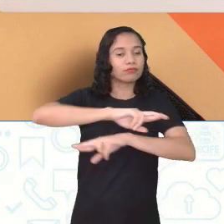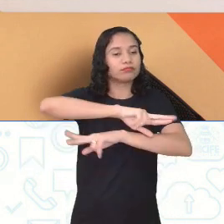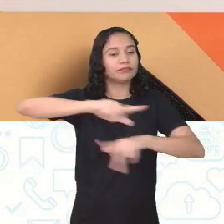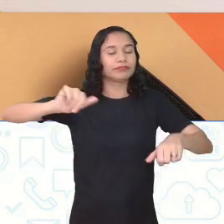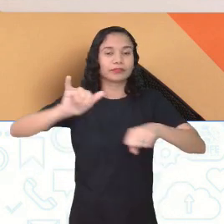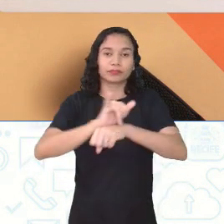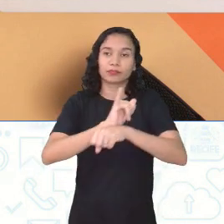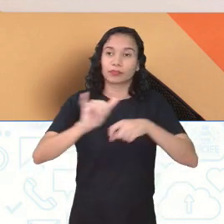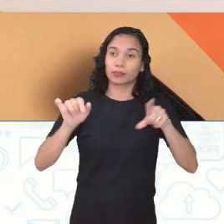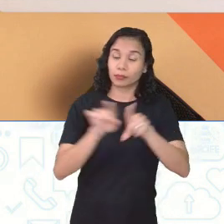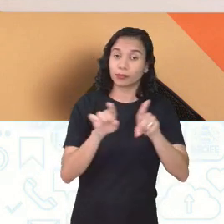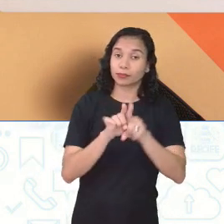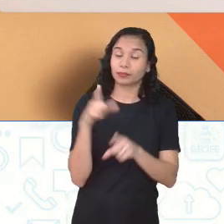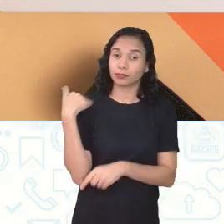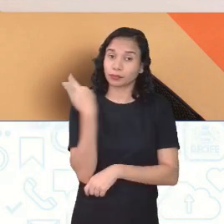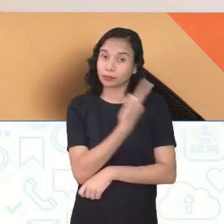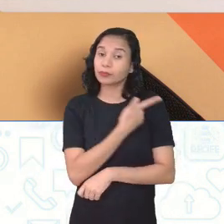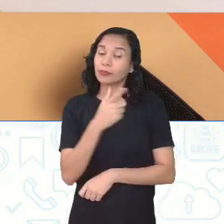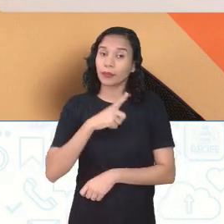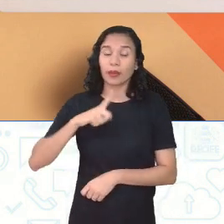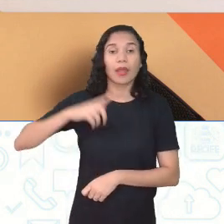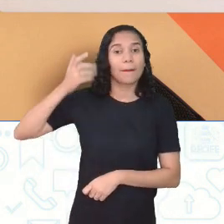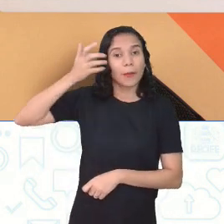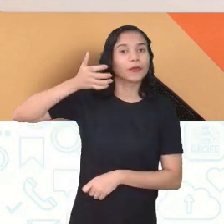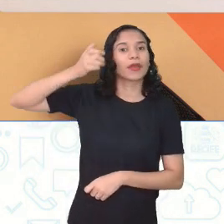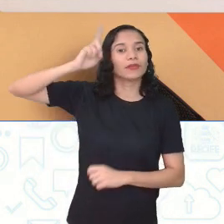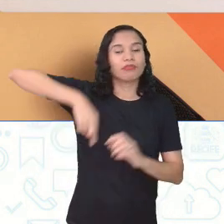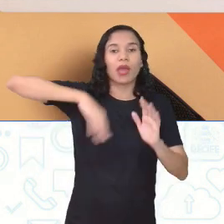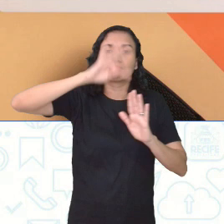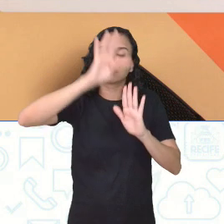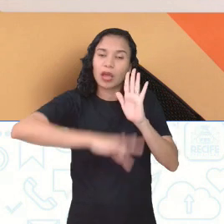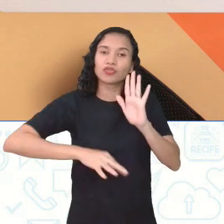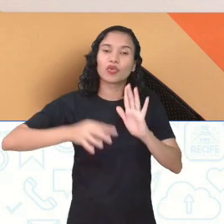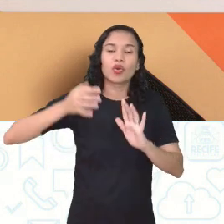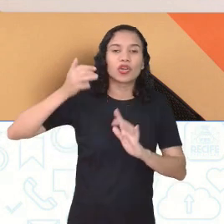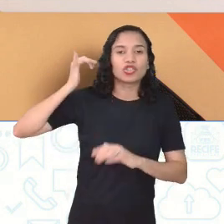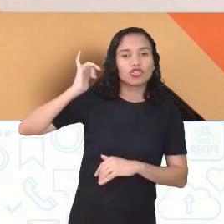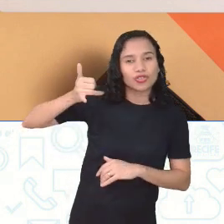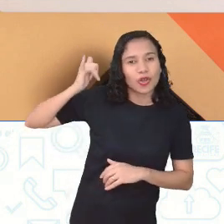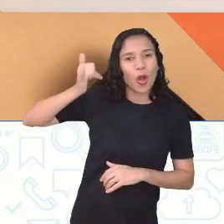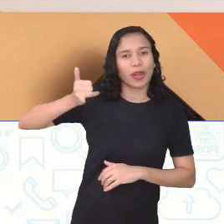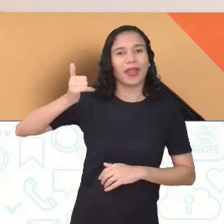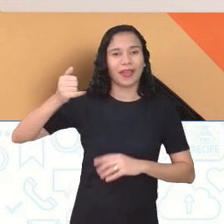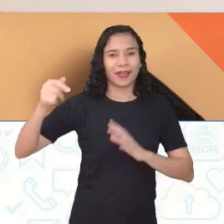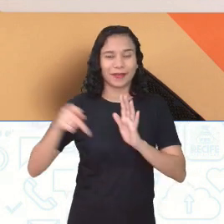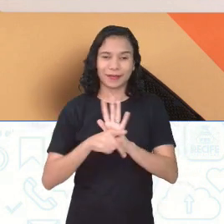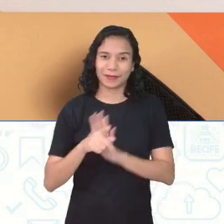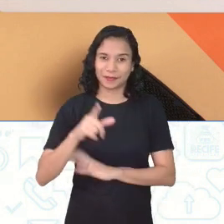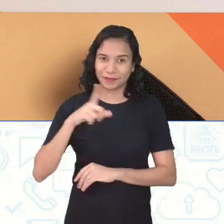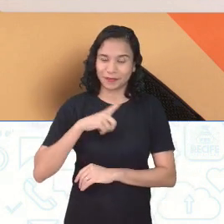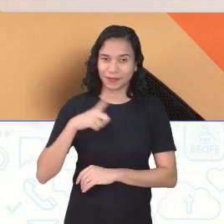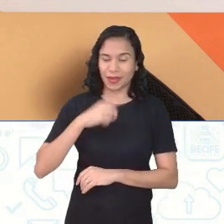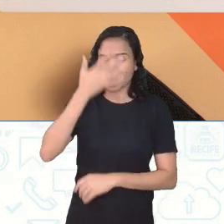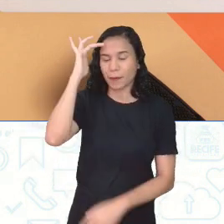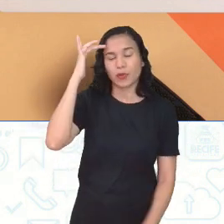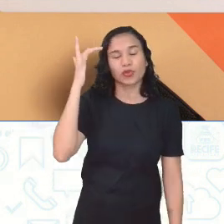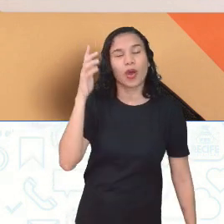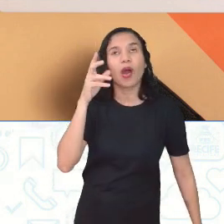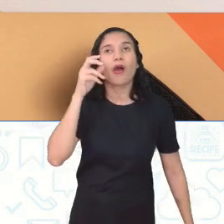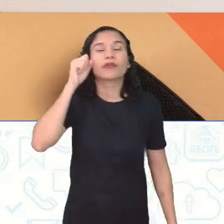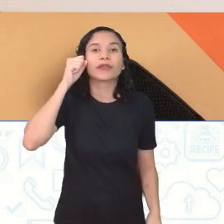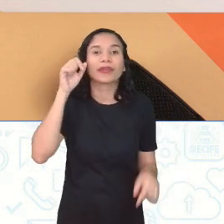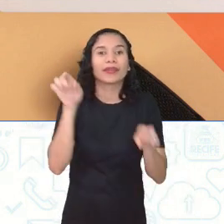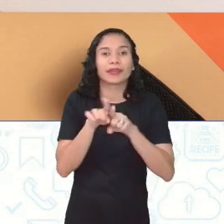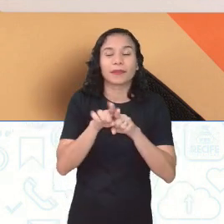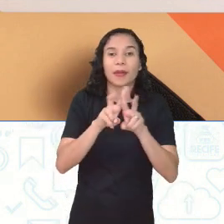maneiras. Inclusive, a gente tem diversos podcasts que contam histórias. Sim. Que são podcasts para contar histórias, para se ouvir histórias. Inclusive, essas